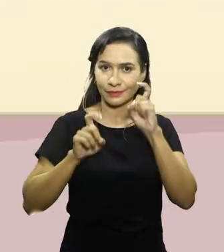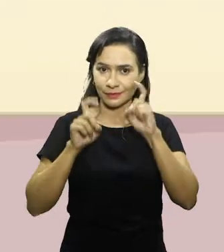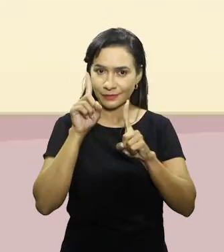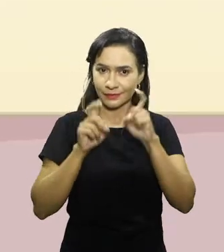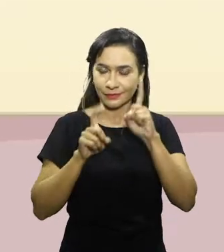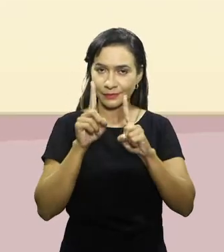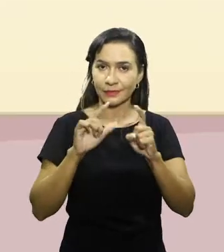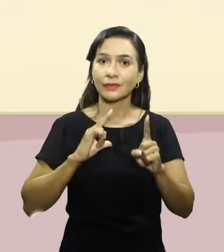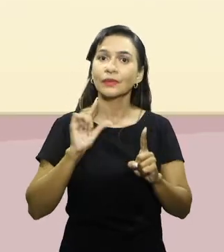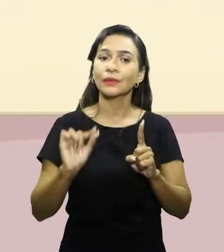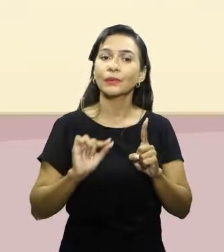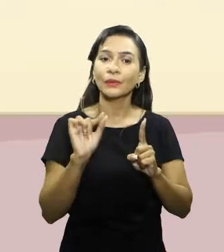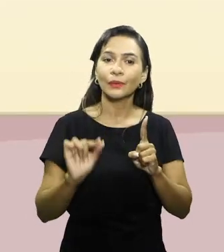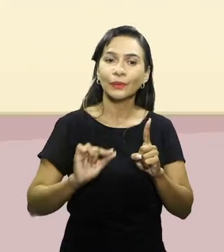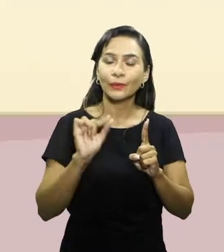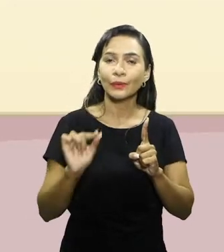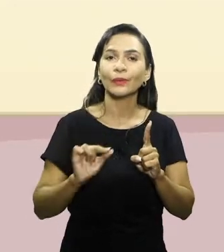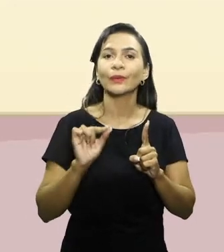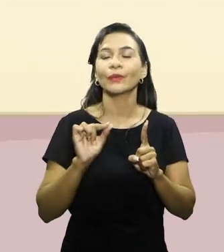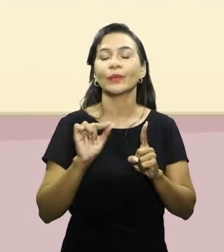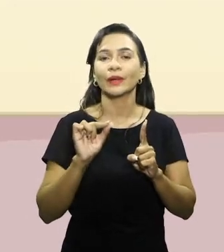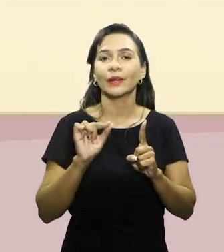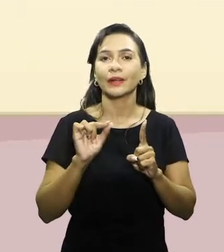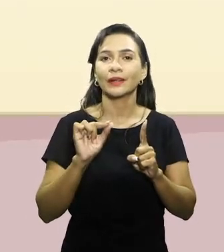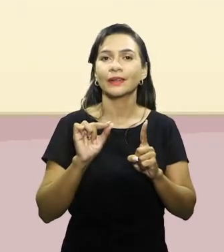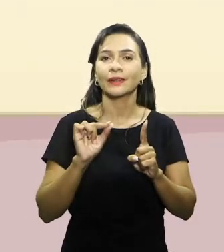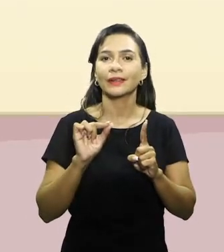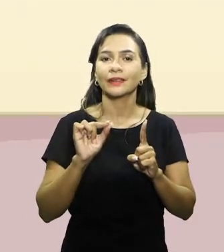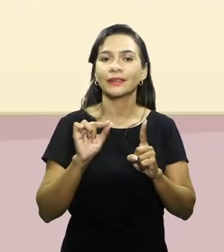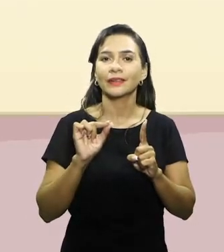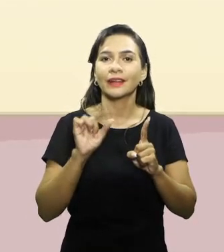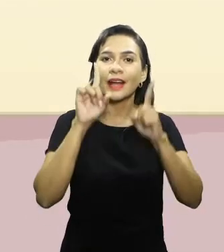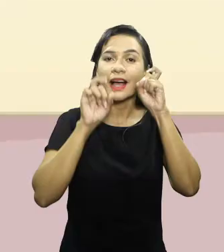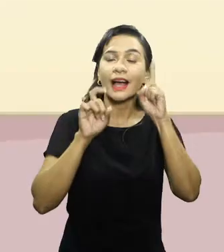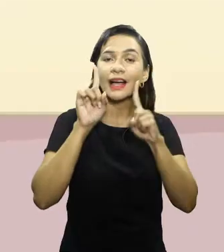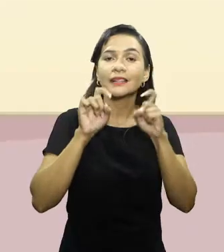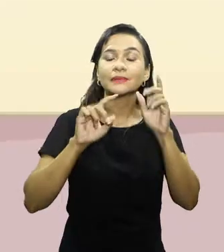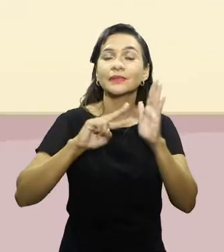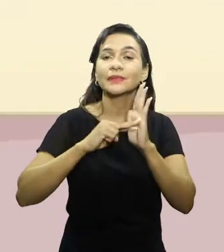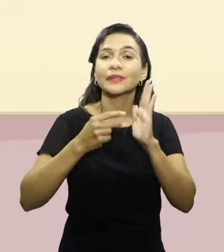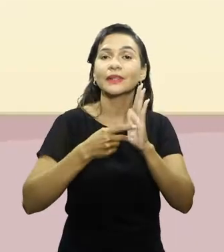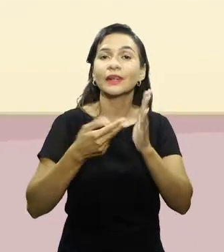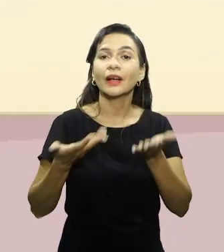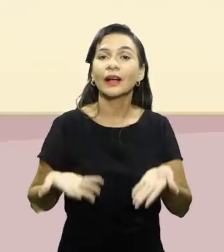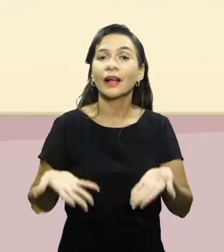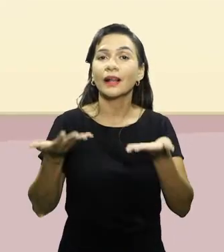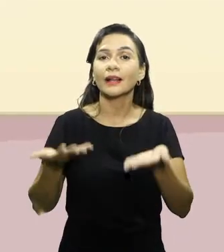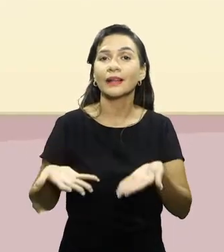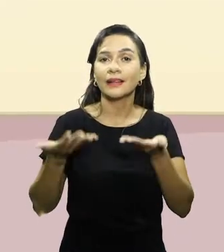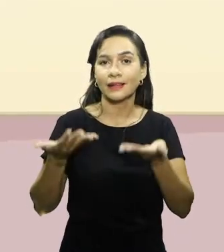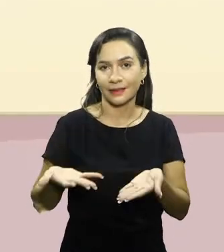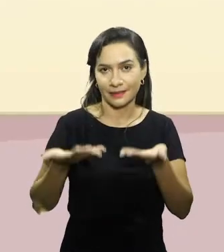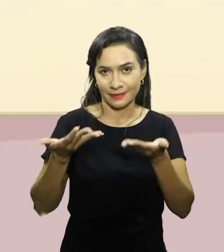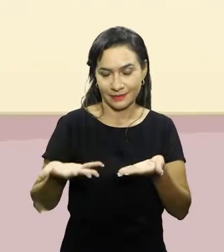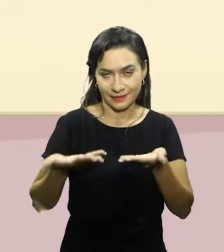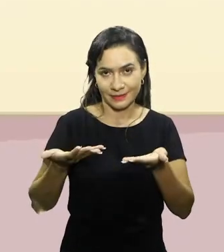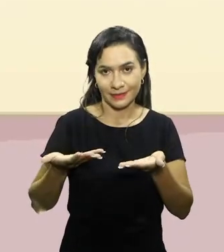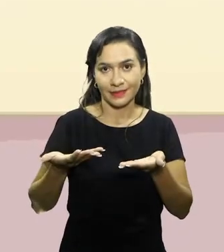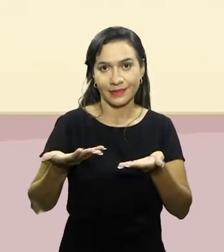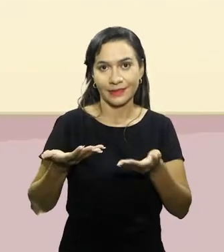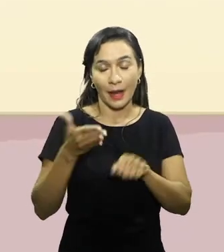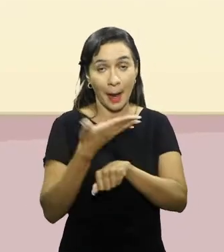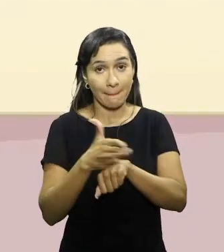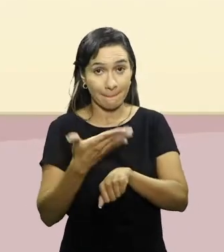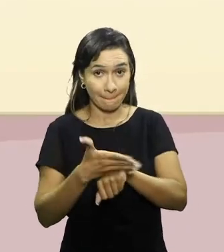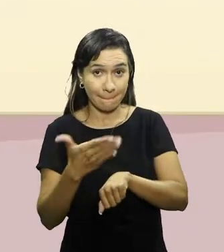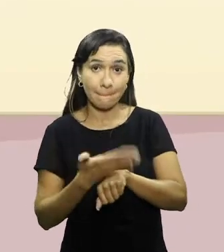inferior esquerdo, apresenta aí uma expressão facial na qual a intensidade está relacionada com o leve, ou seja, aquele